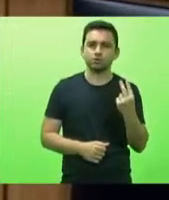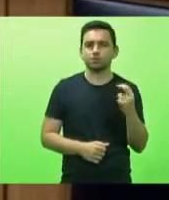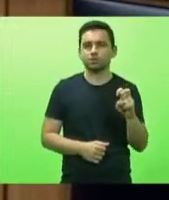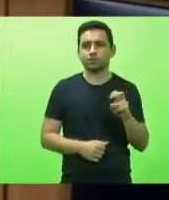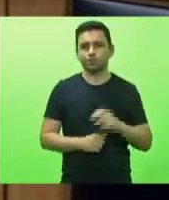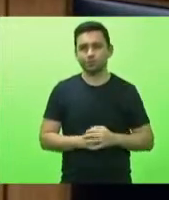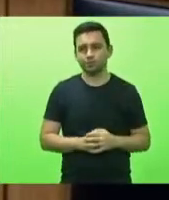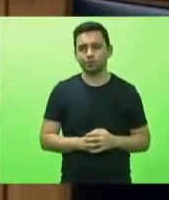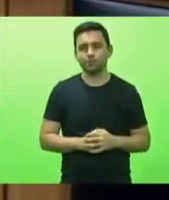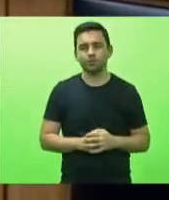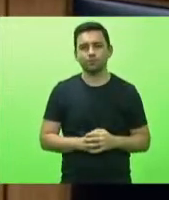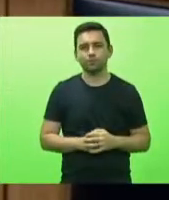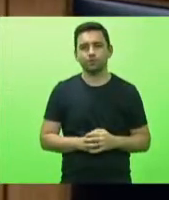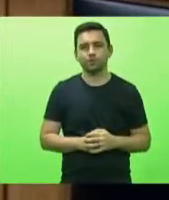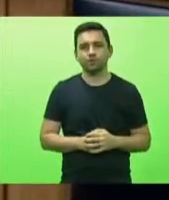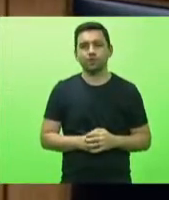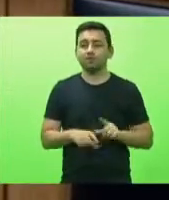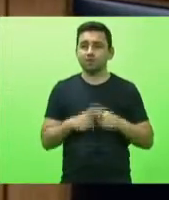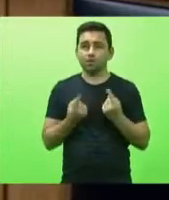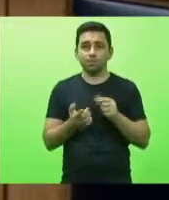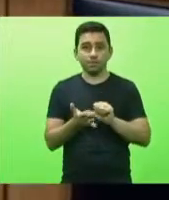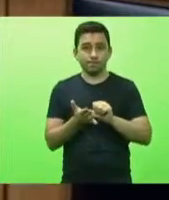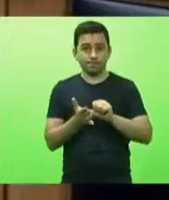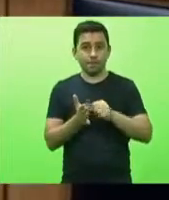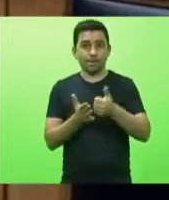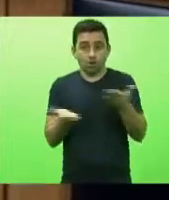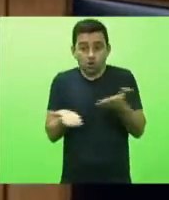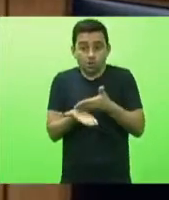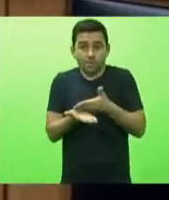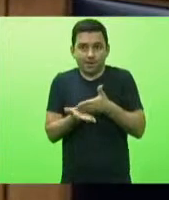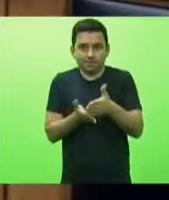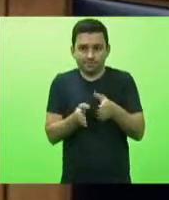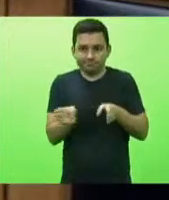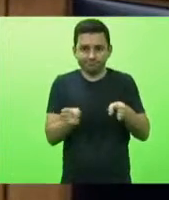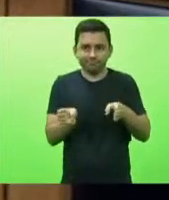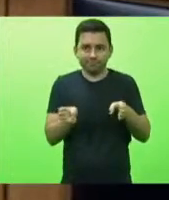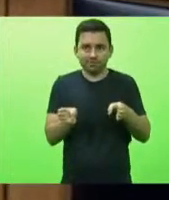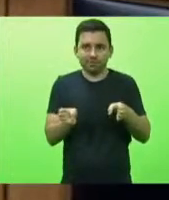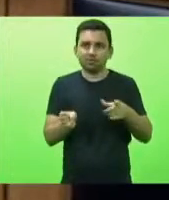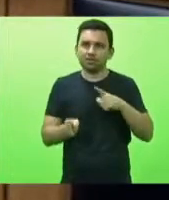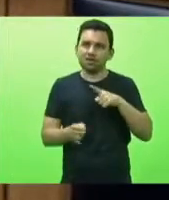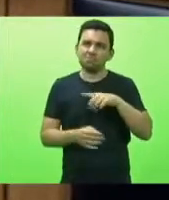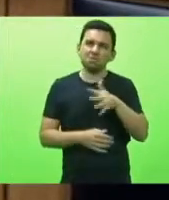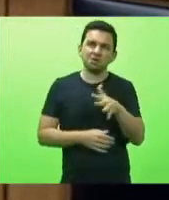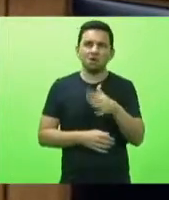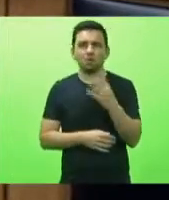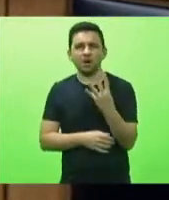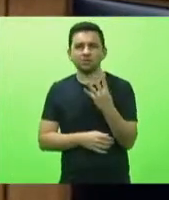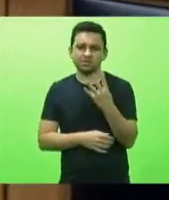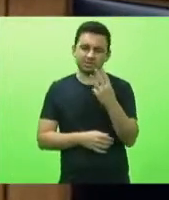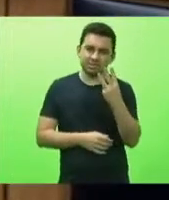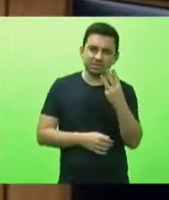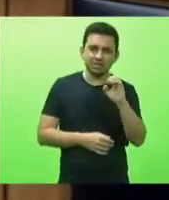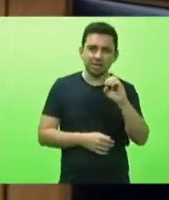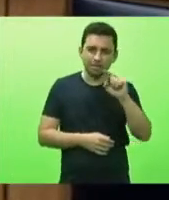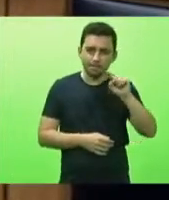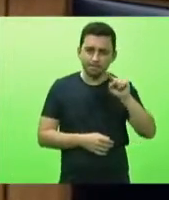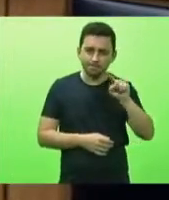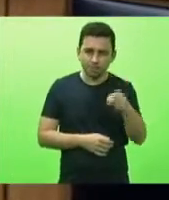primeira fase dessas pessoas que eu já mencionei tem algo em torno de 430 mil pessoas